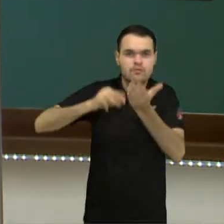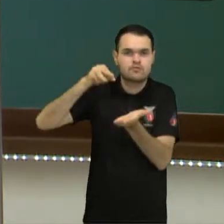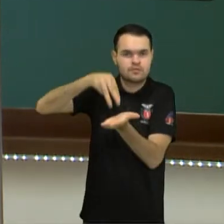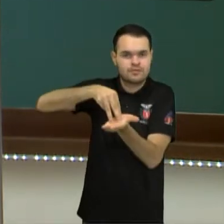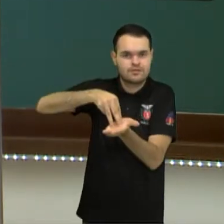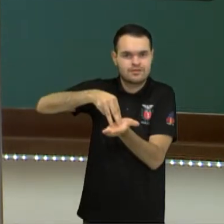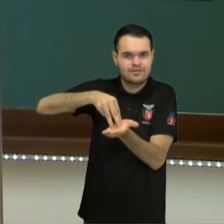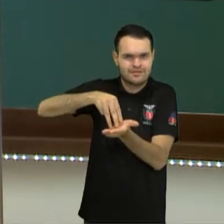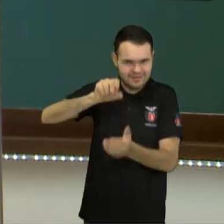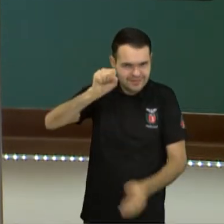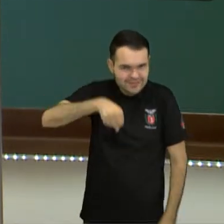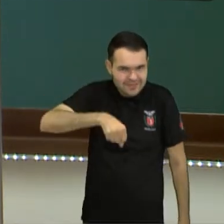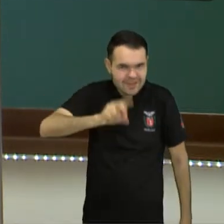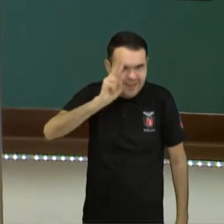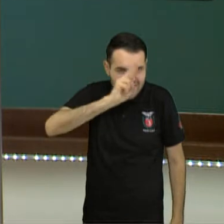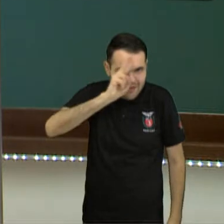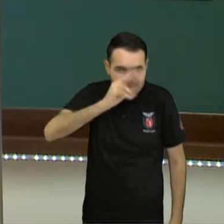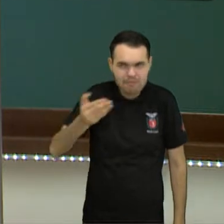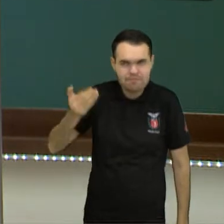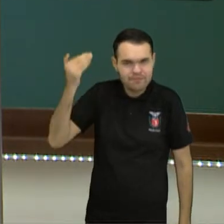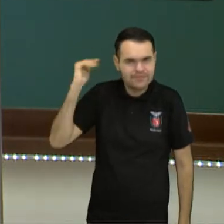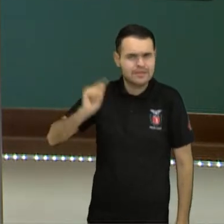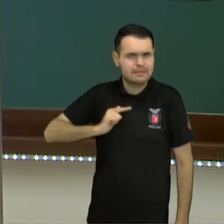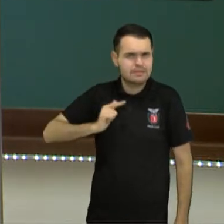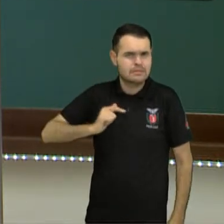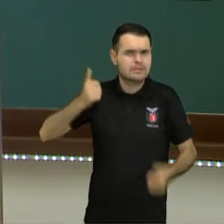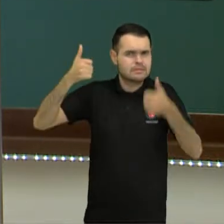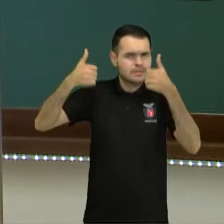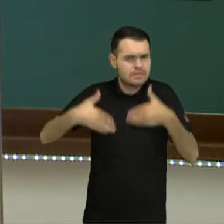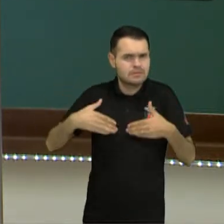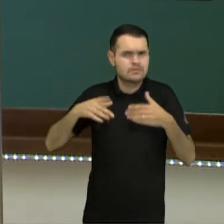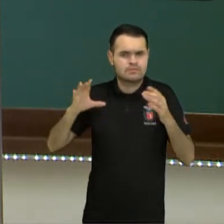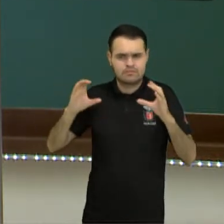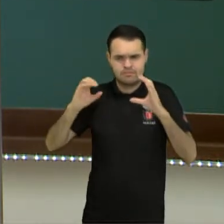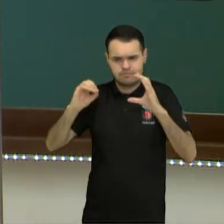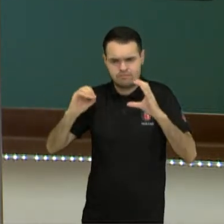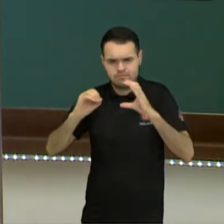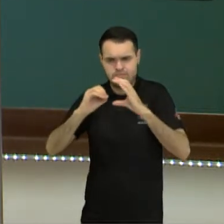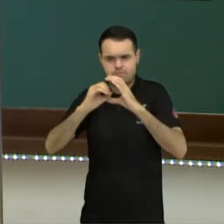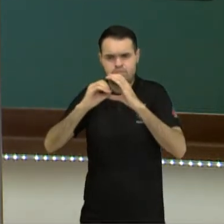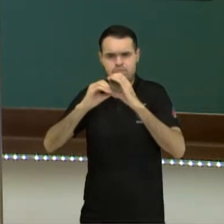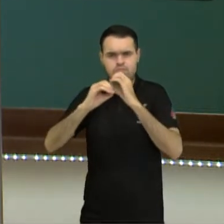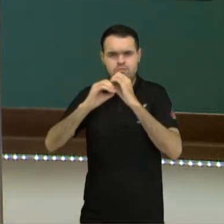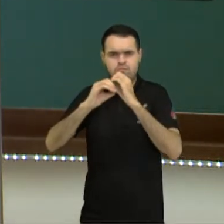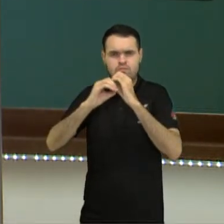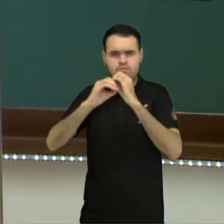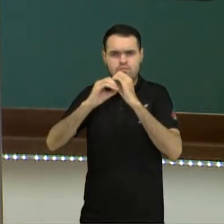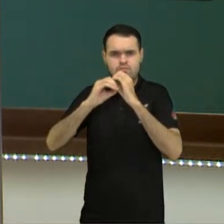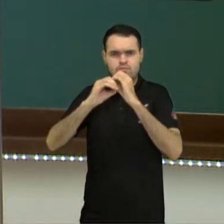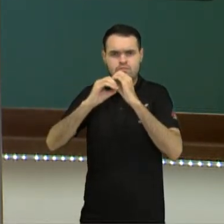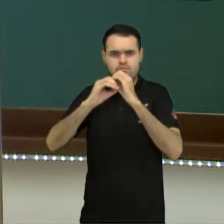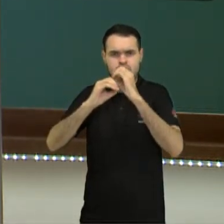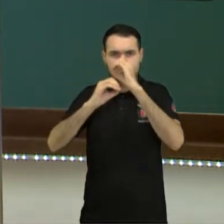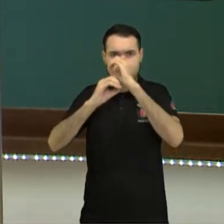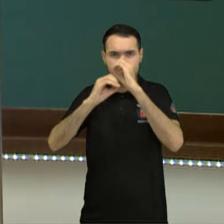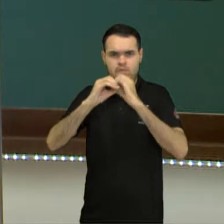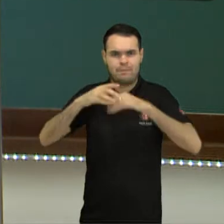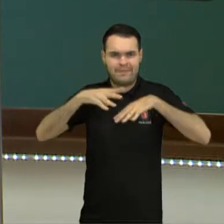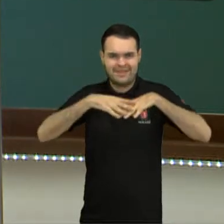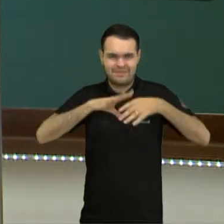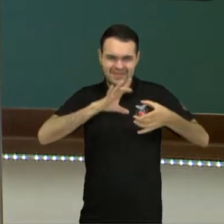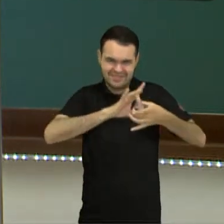lembram daquele conjunto que a gente trabalha em intersecção? Então, um depende do outro. Esse